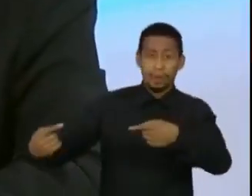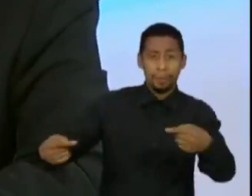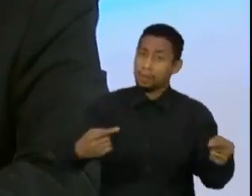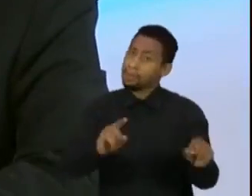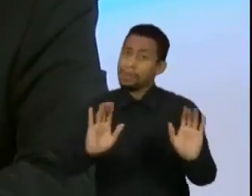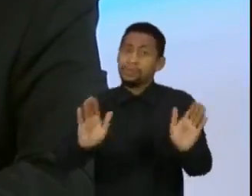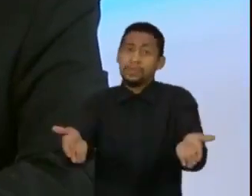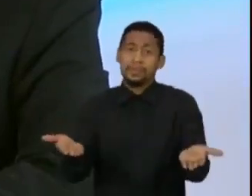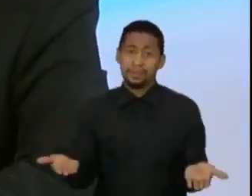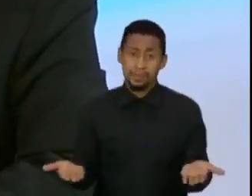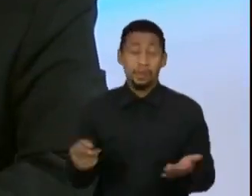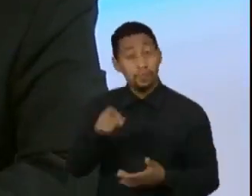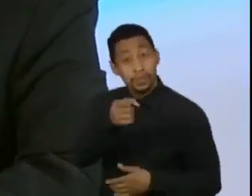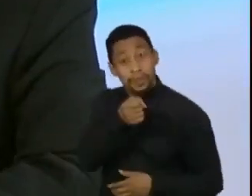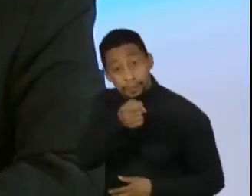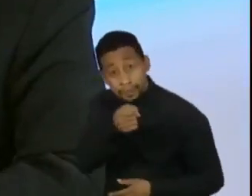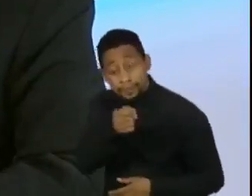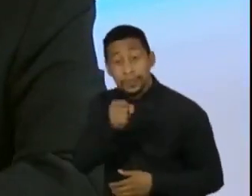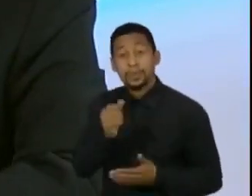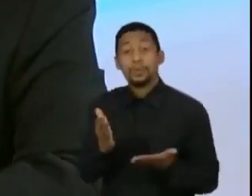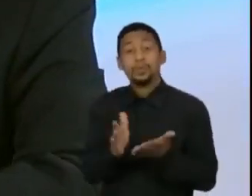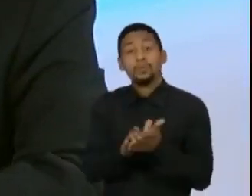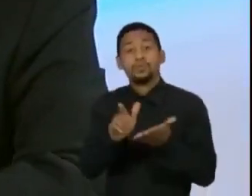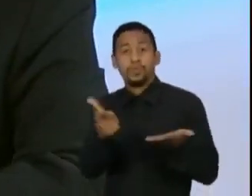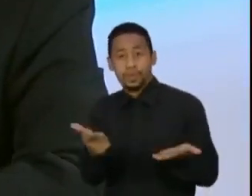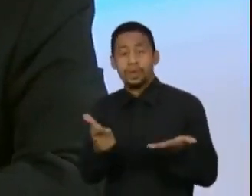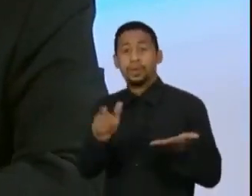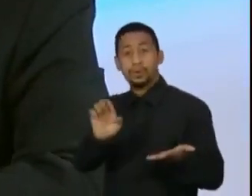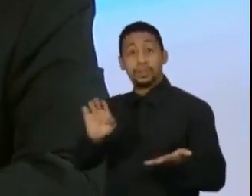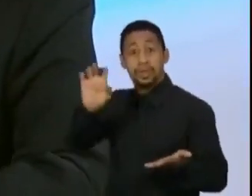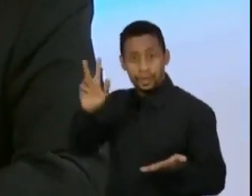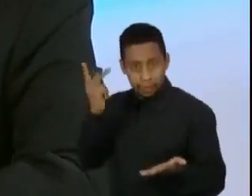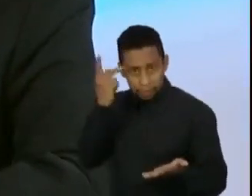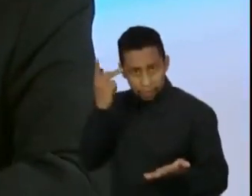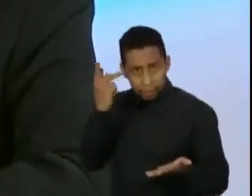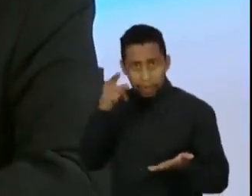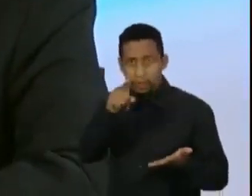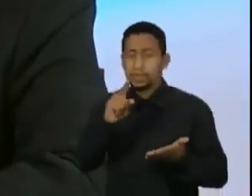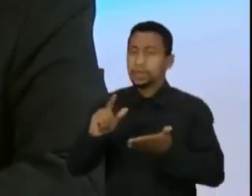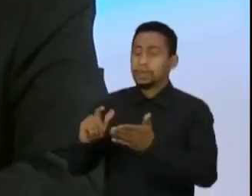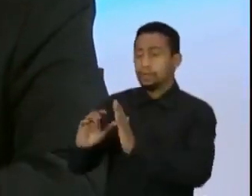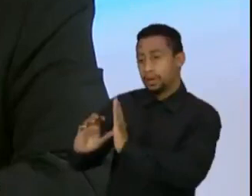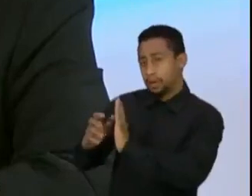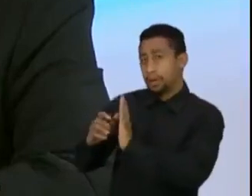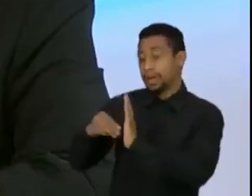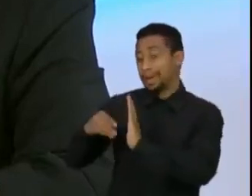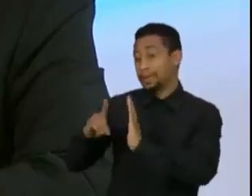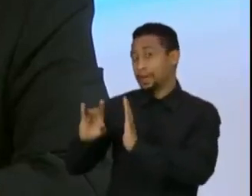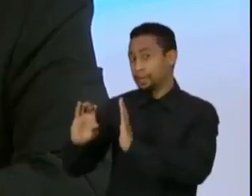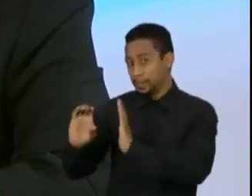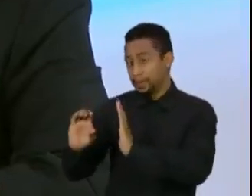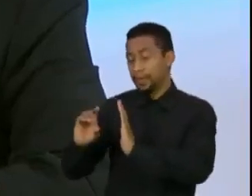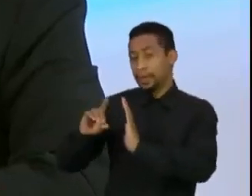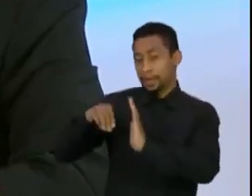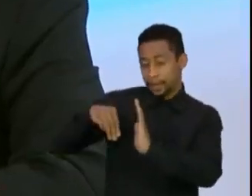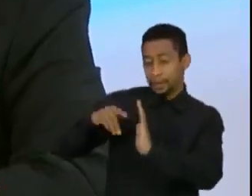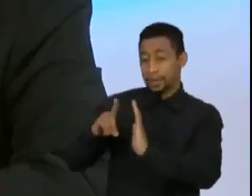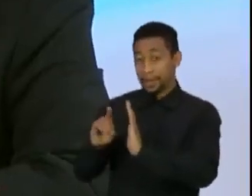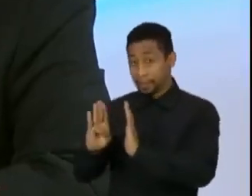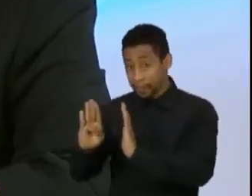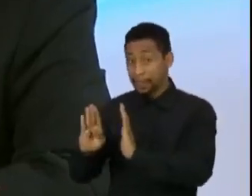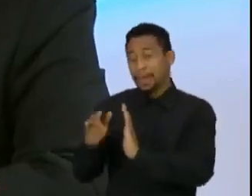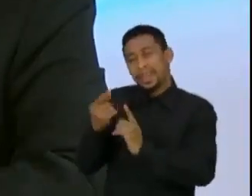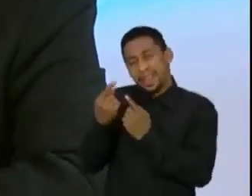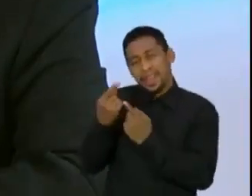afirmou numa entrevista ao Estadão que a sua posição é que o MDB, o seu partido, evite os extremos e que busque um nome que